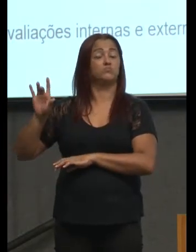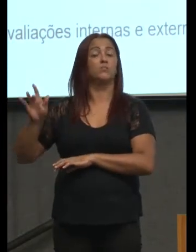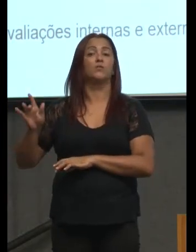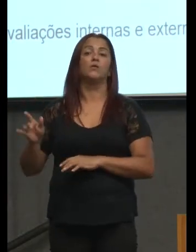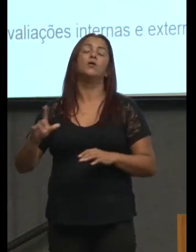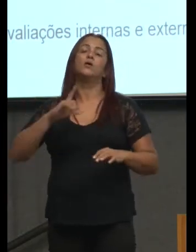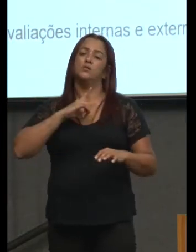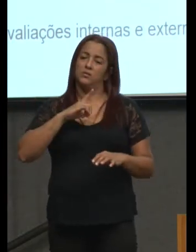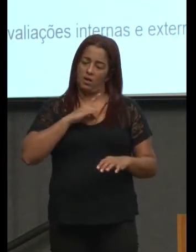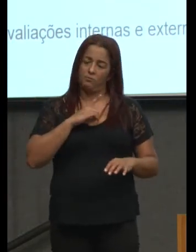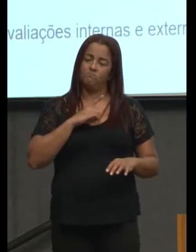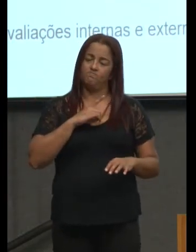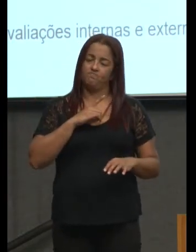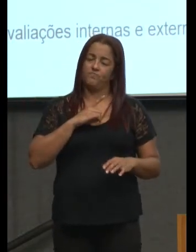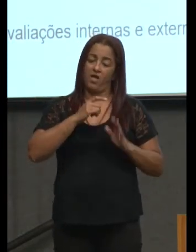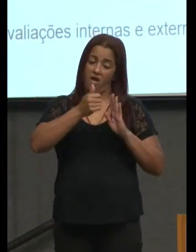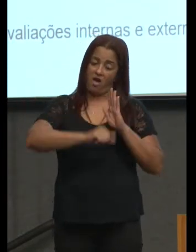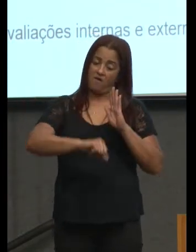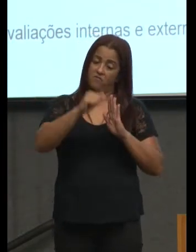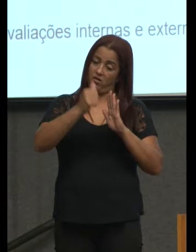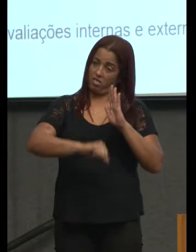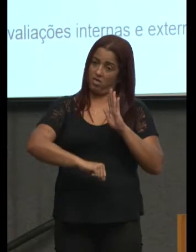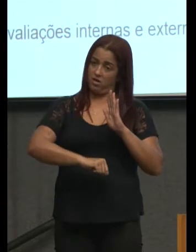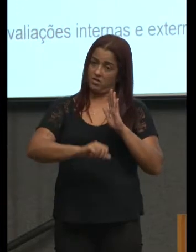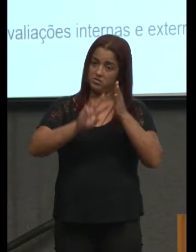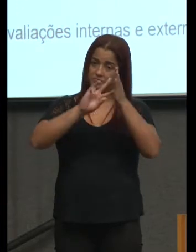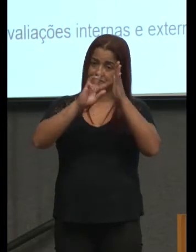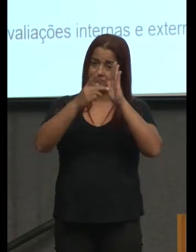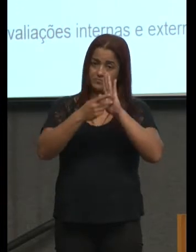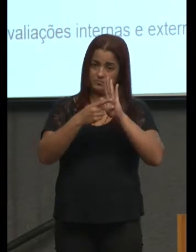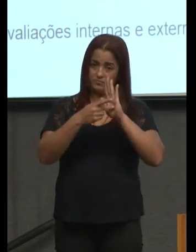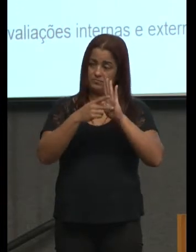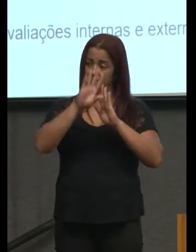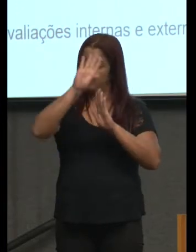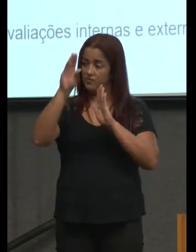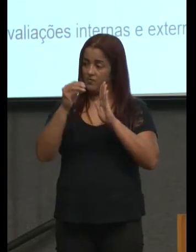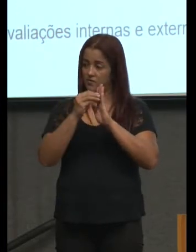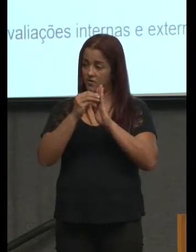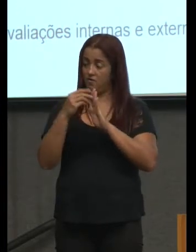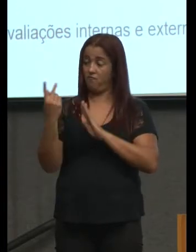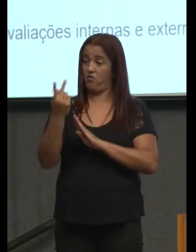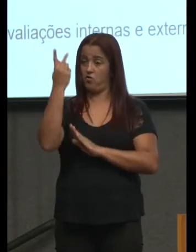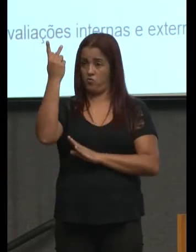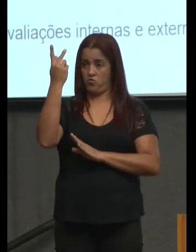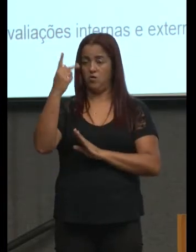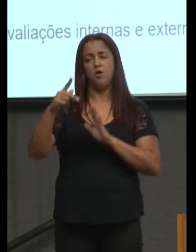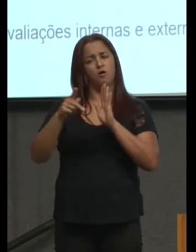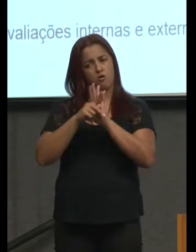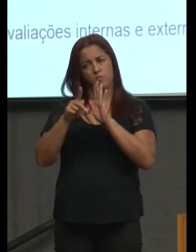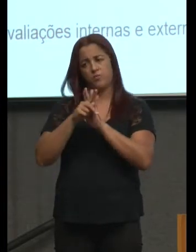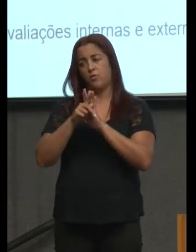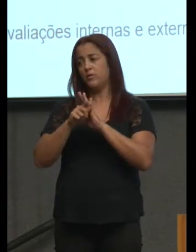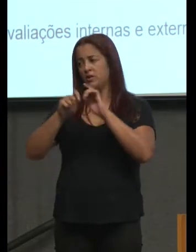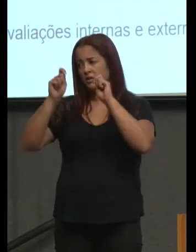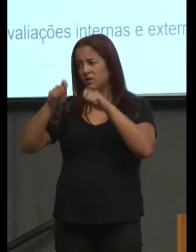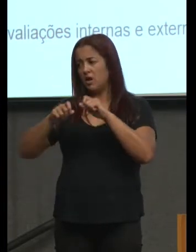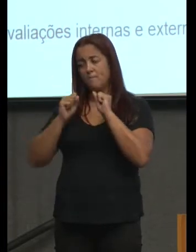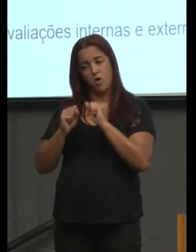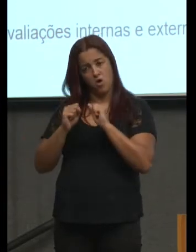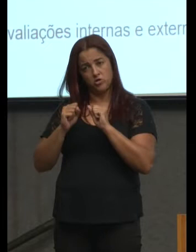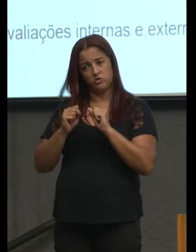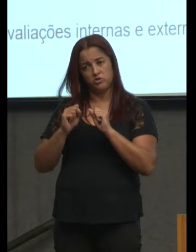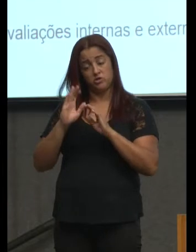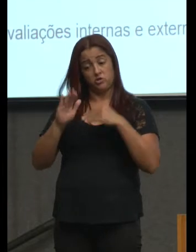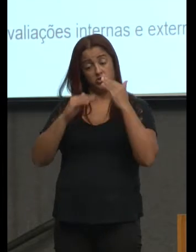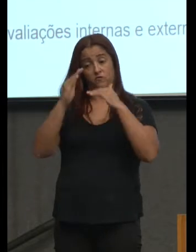avaliar significa atribuir valor aquilo que pode se desenvolver